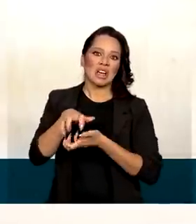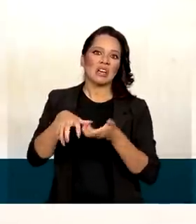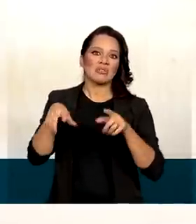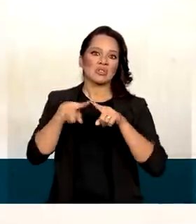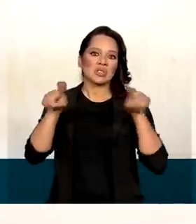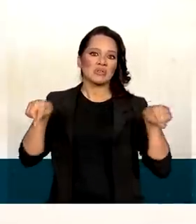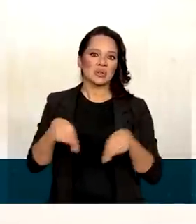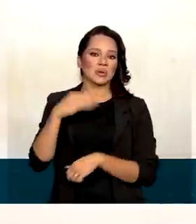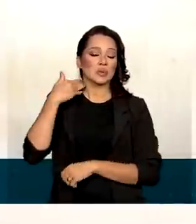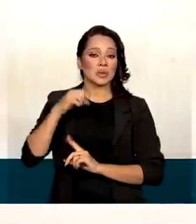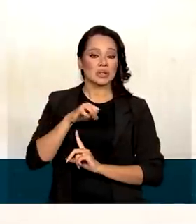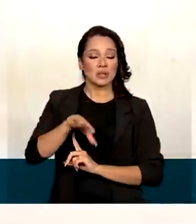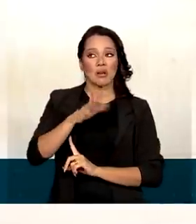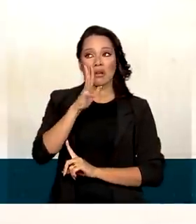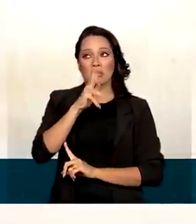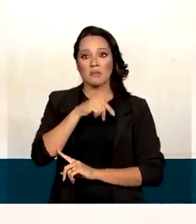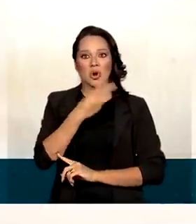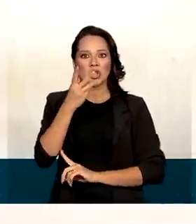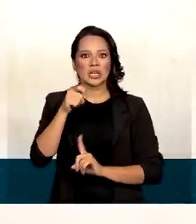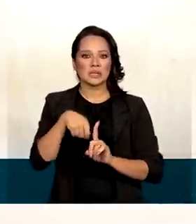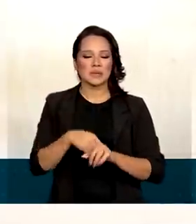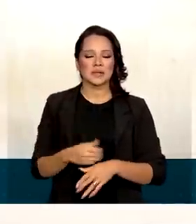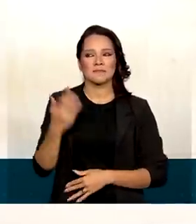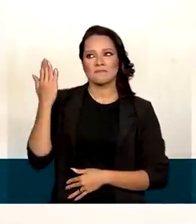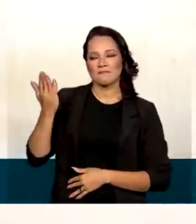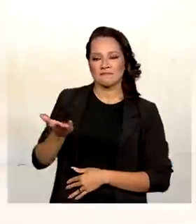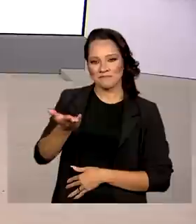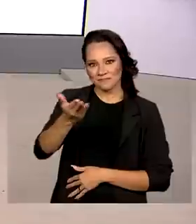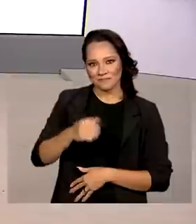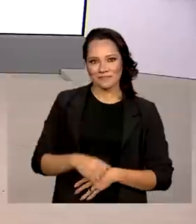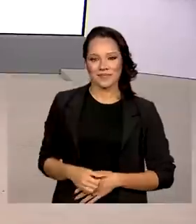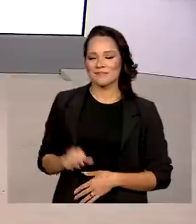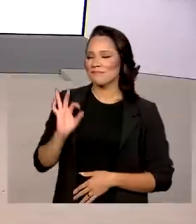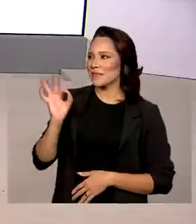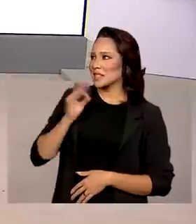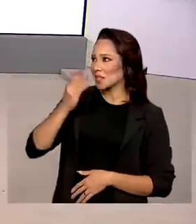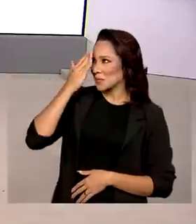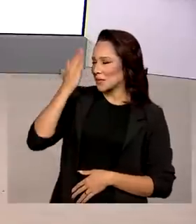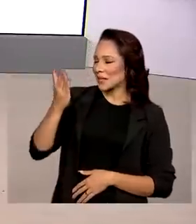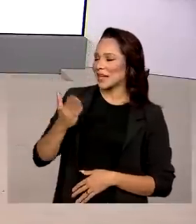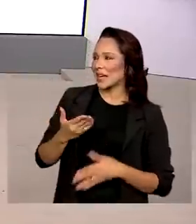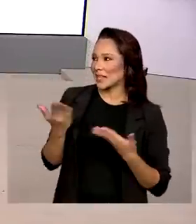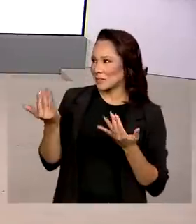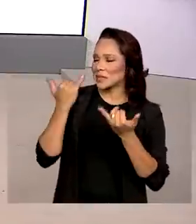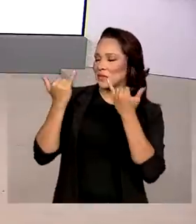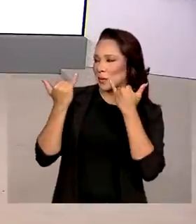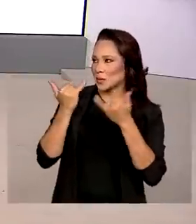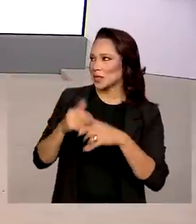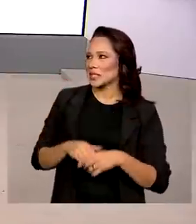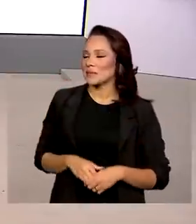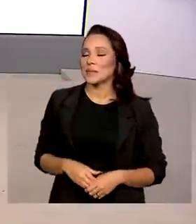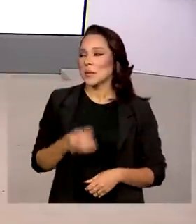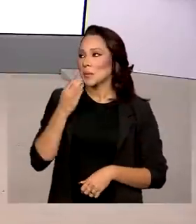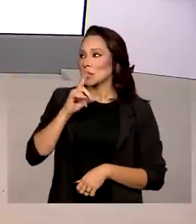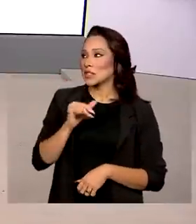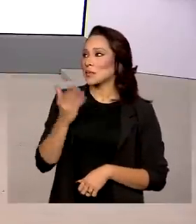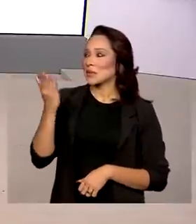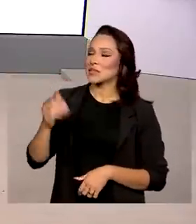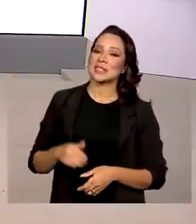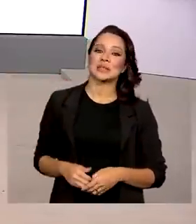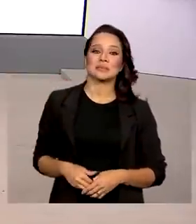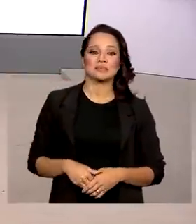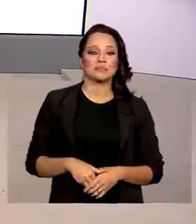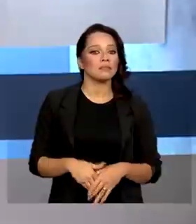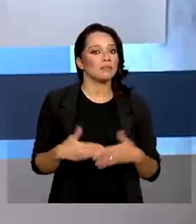servidores do Banco Central que durou 3 meses. Eu volto com você, Renata. Tá certo, Glauco. Muito obrigada pelas suas informações. Bom dia pra você.